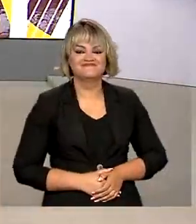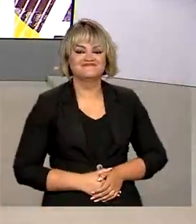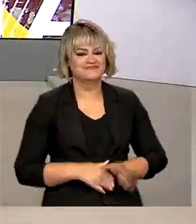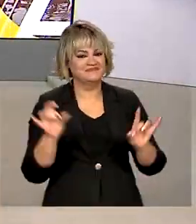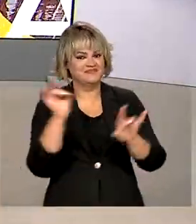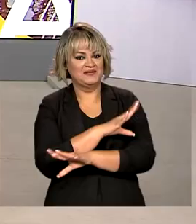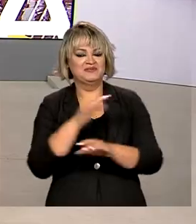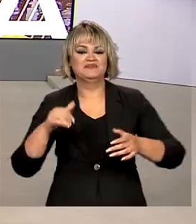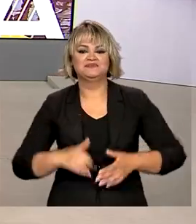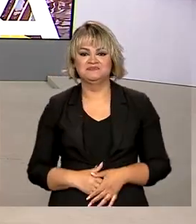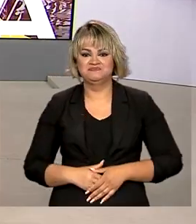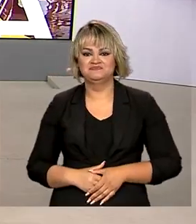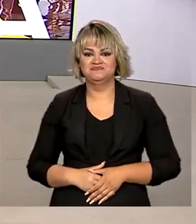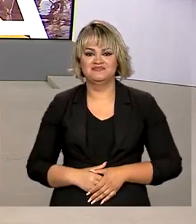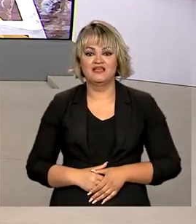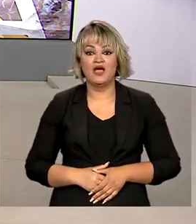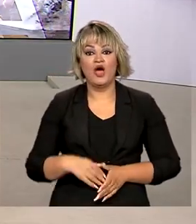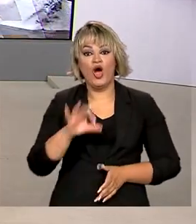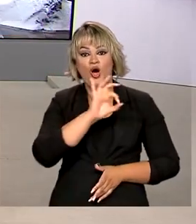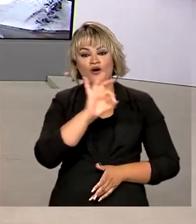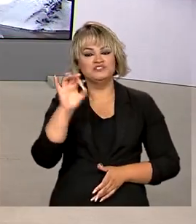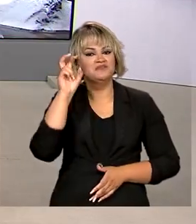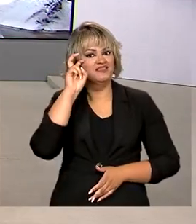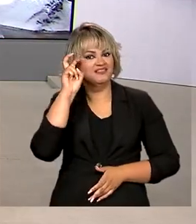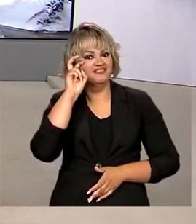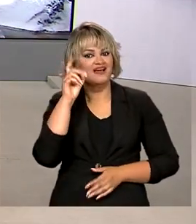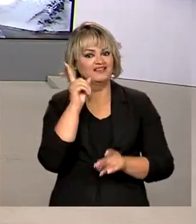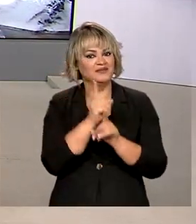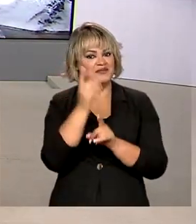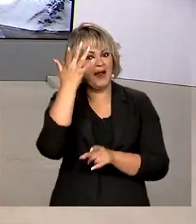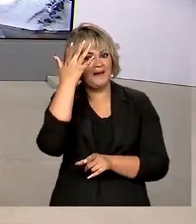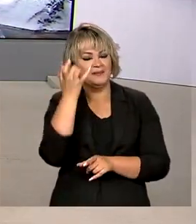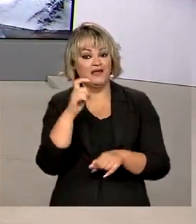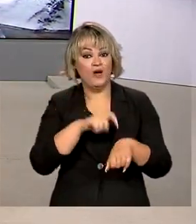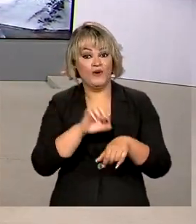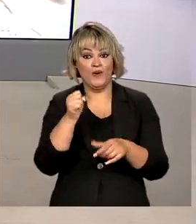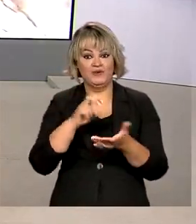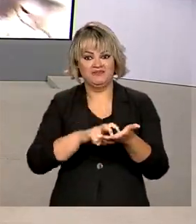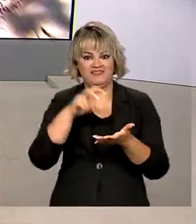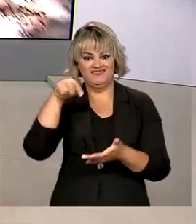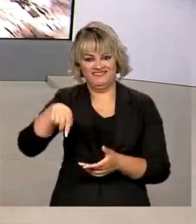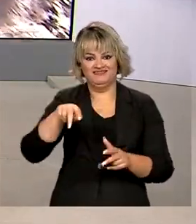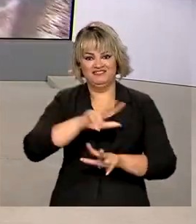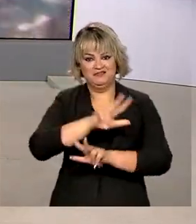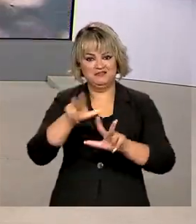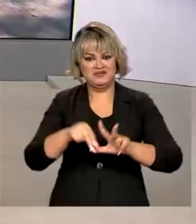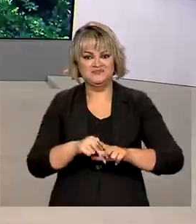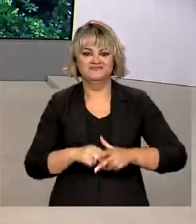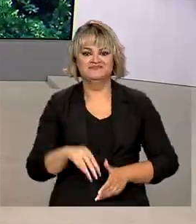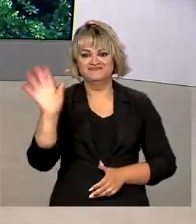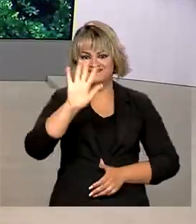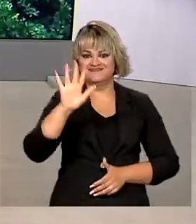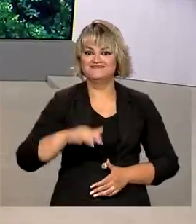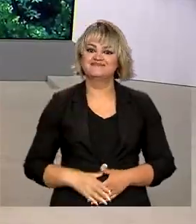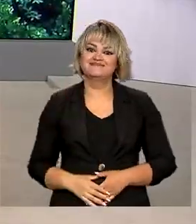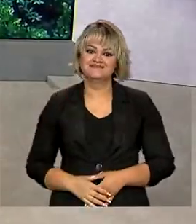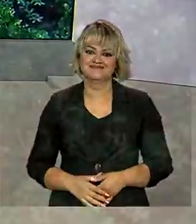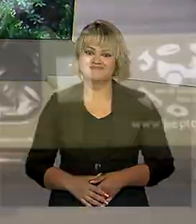É isso, a gente fica por aqui. Para você, uma ótima quinta-feira. Amanhã a gente se vê às 8 da manhã, aqui no Brasil em Dia. Tchau, tchau.